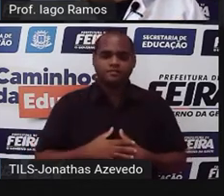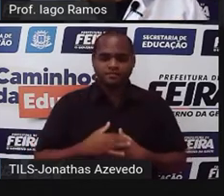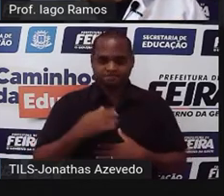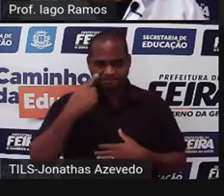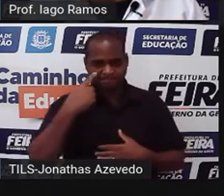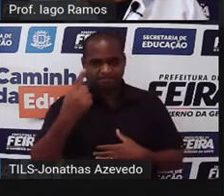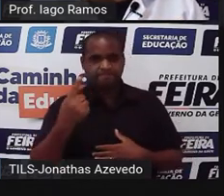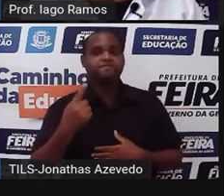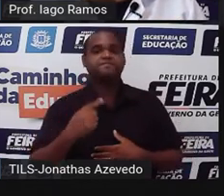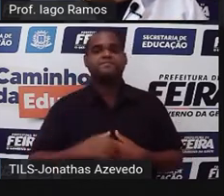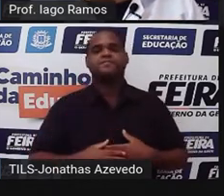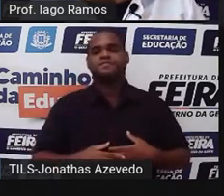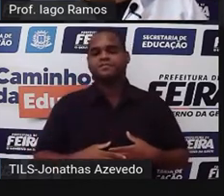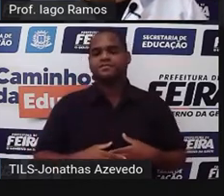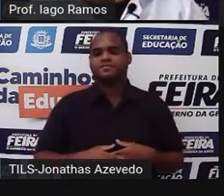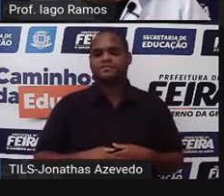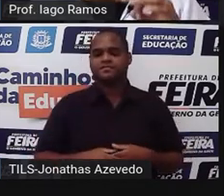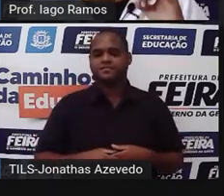só. Vamos lá.